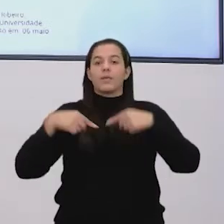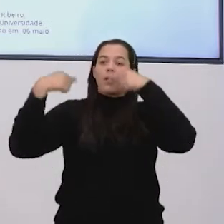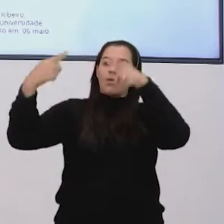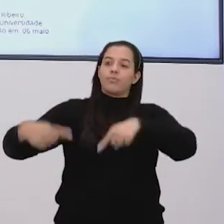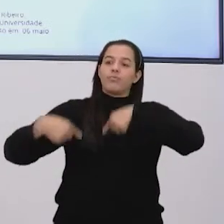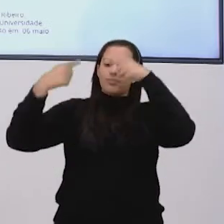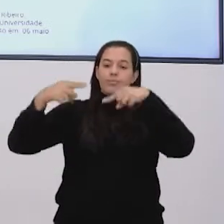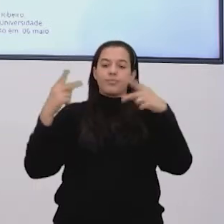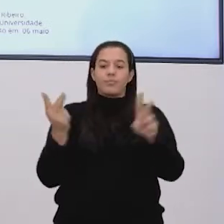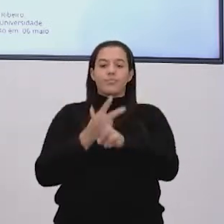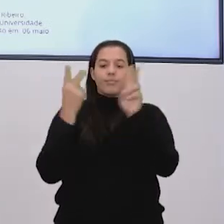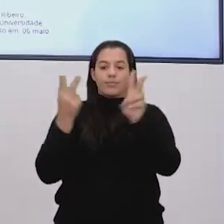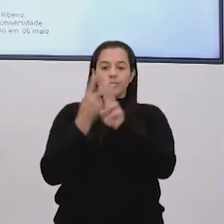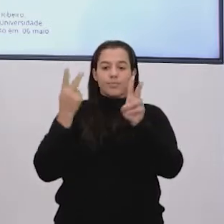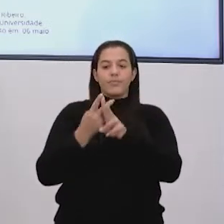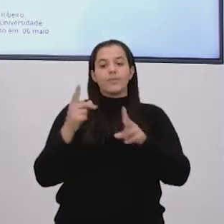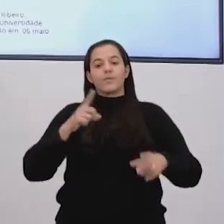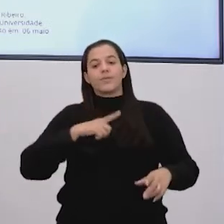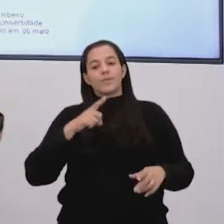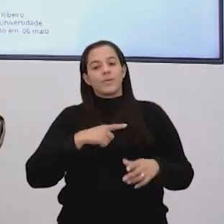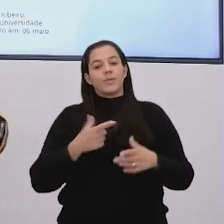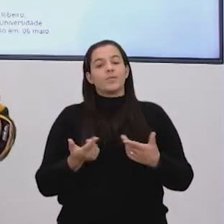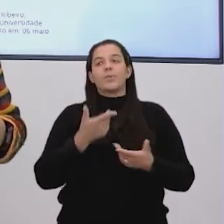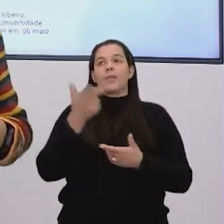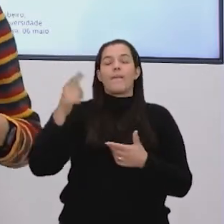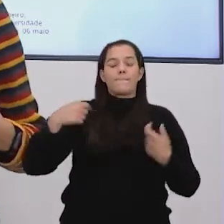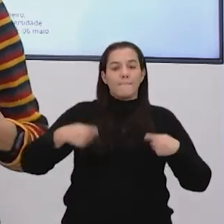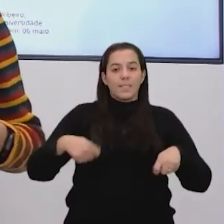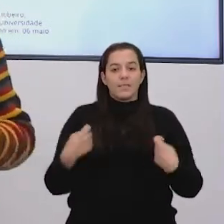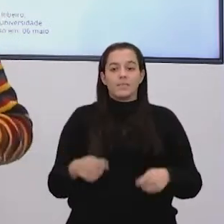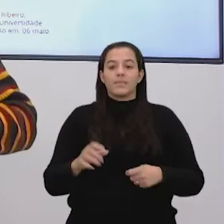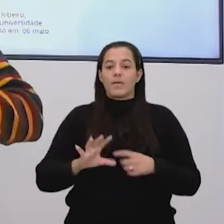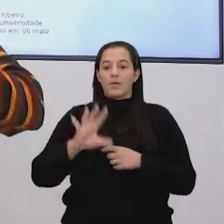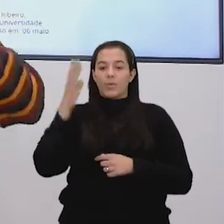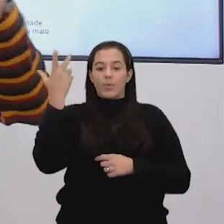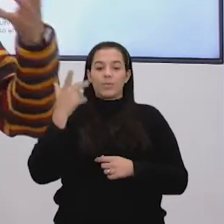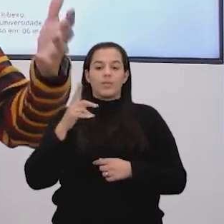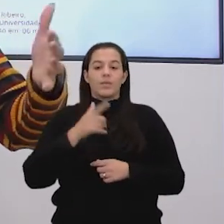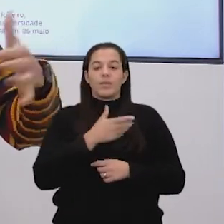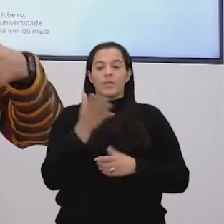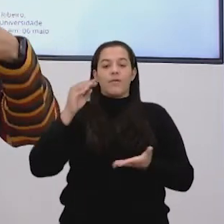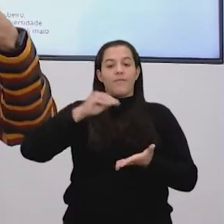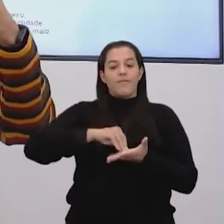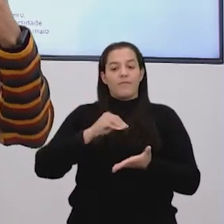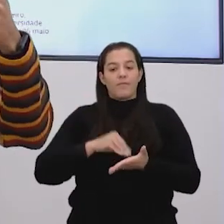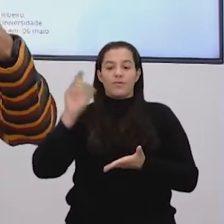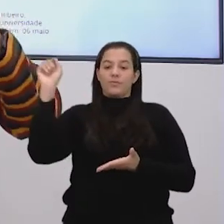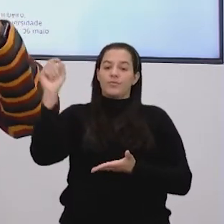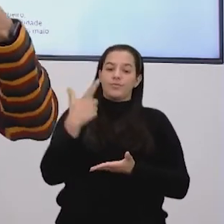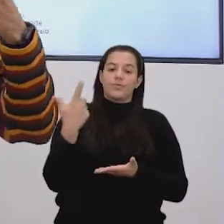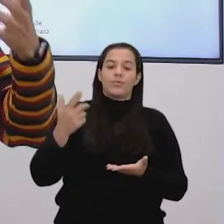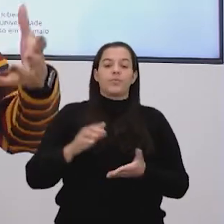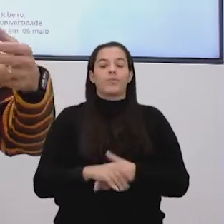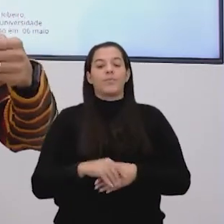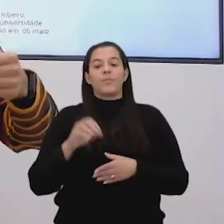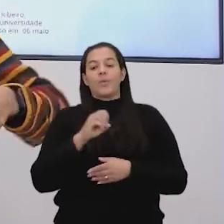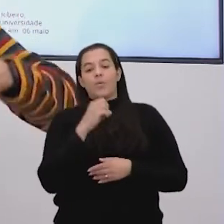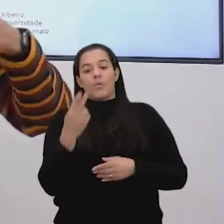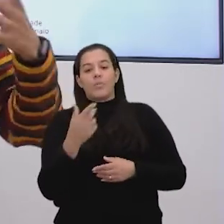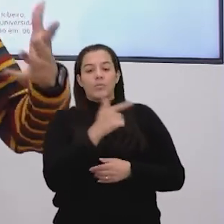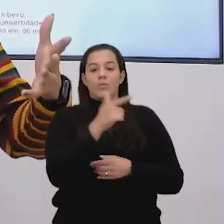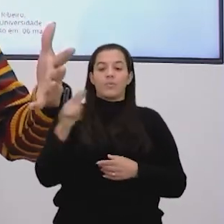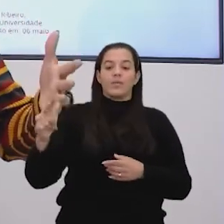Então, quando tem alguma crise de abastecimento e, eventualmente, por exemplo, falte sol, ou não tenha